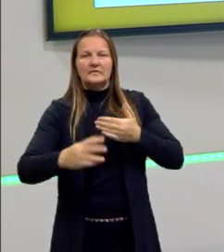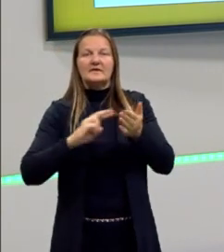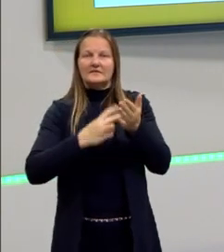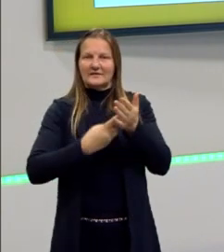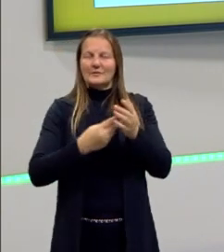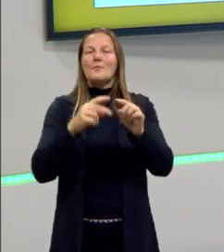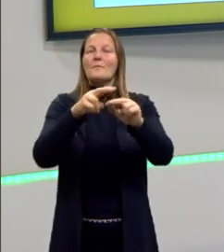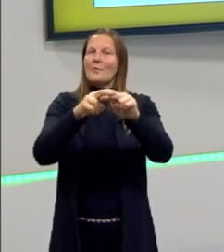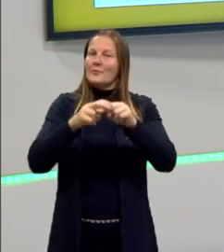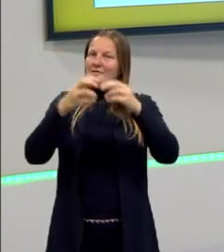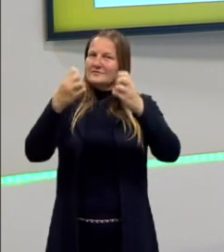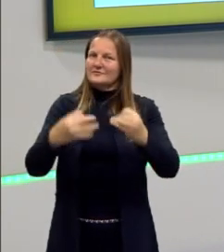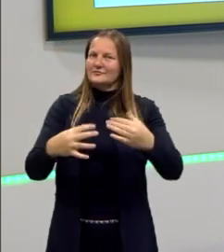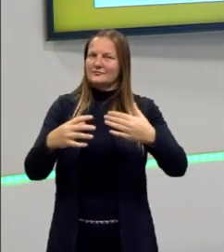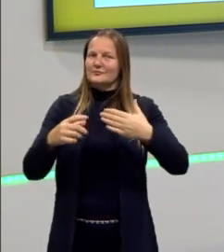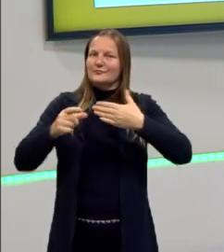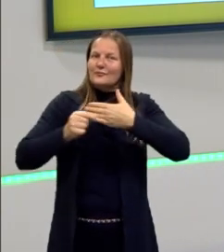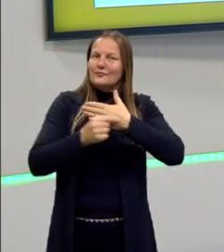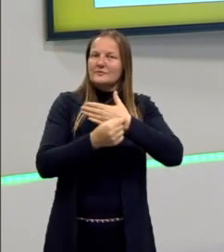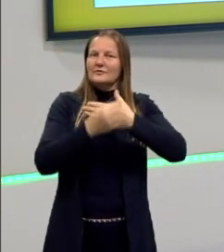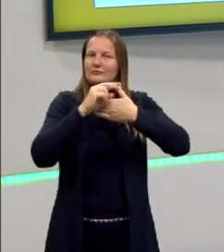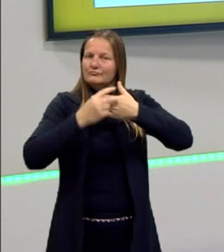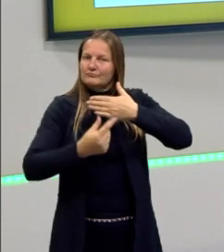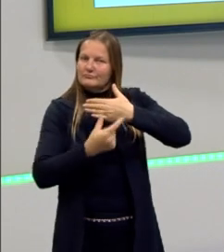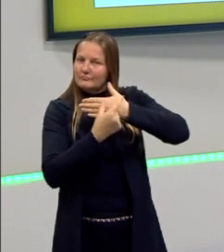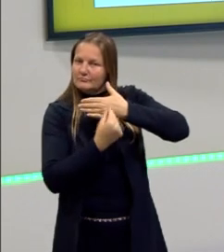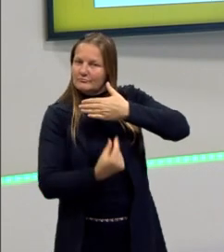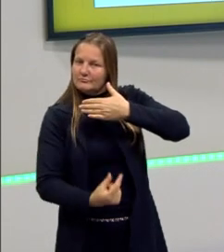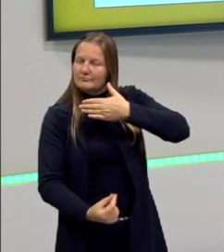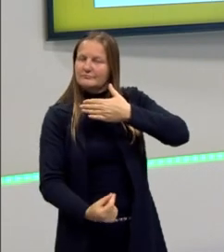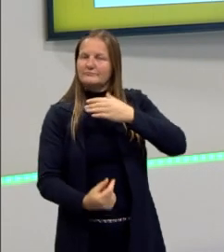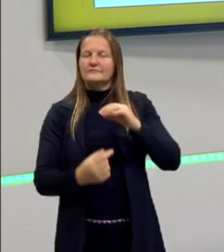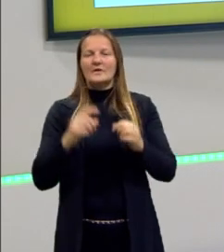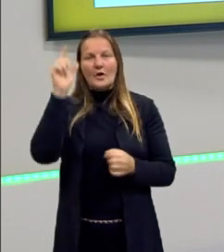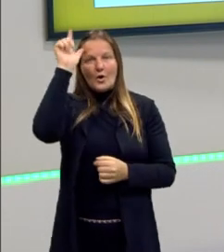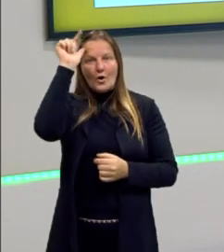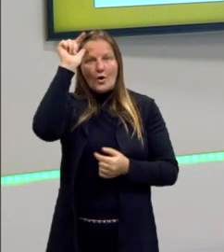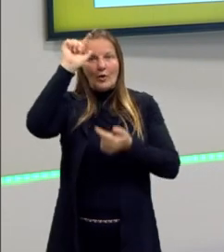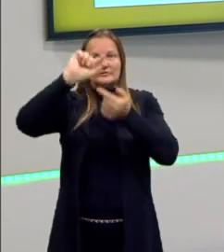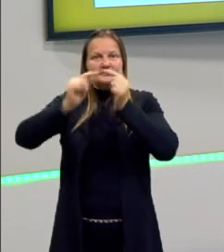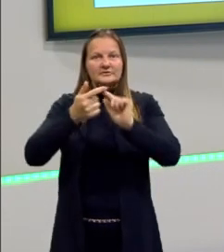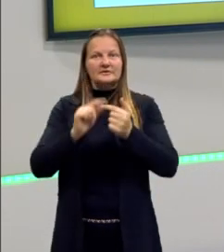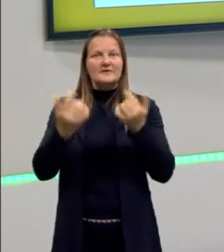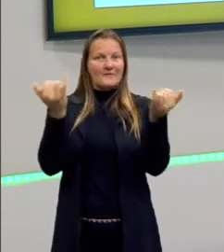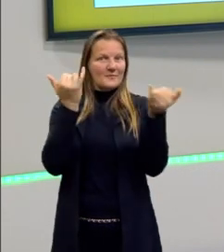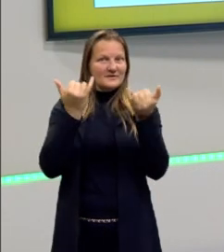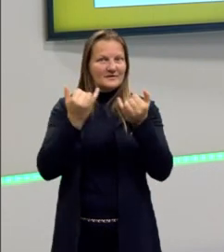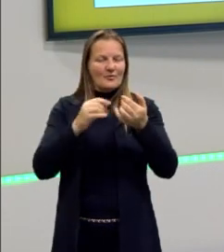fala a coesão sequencial. é pensar na lógica das informações.